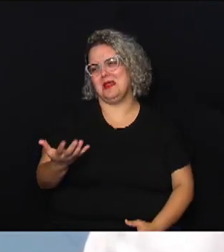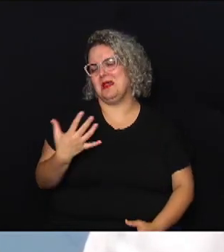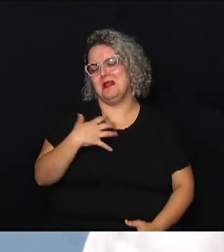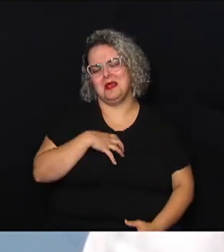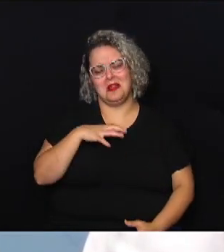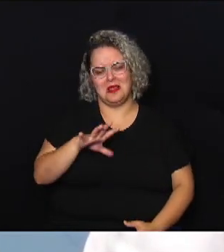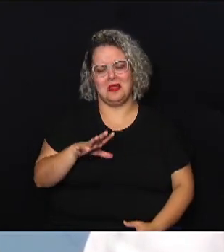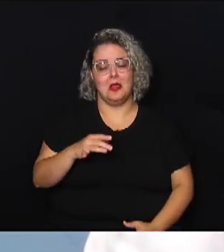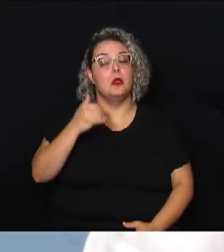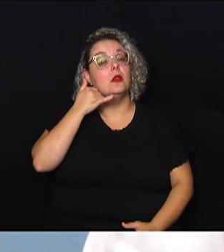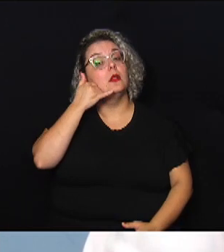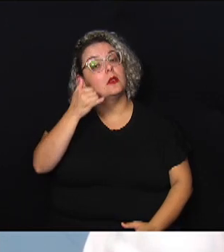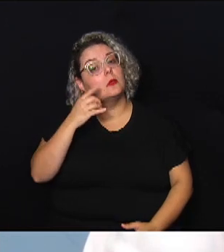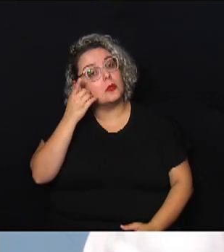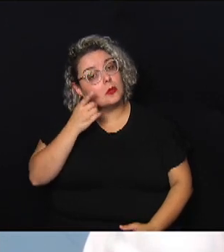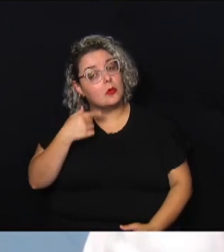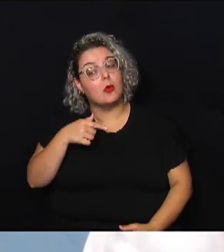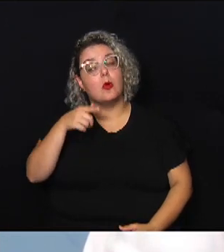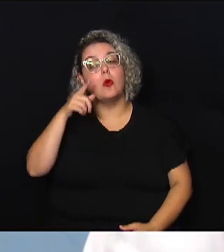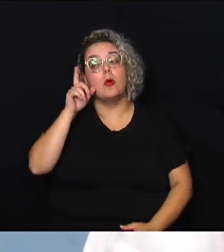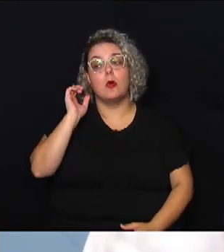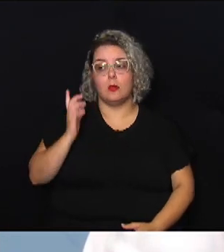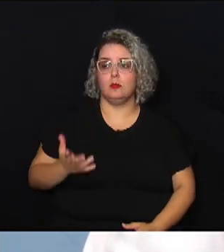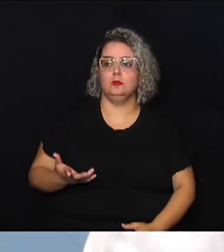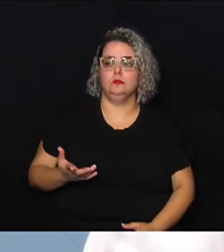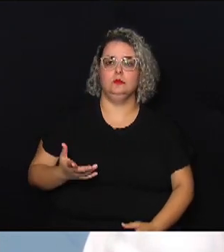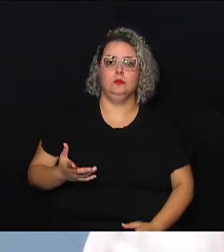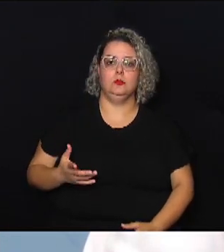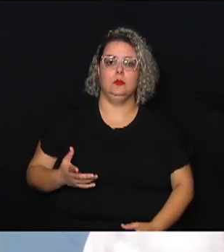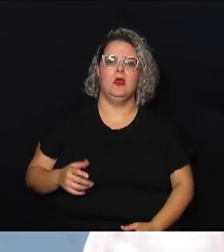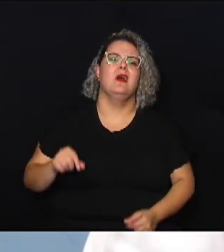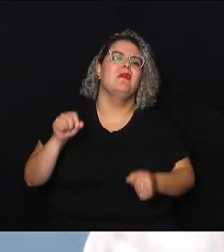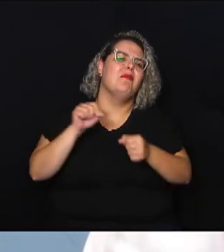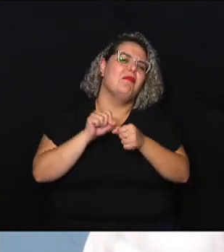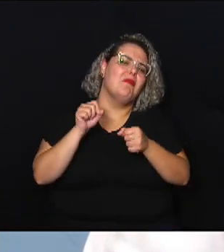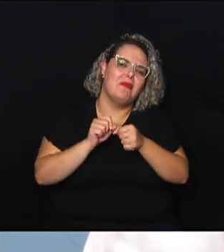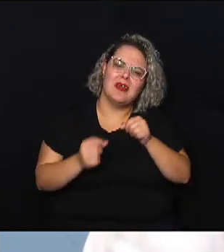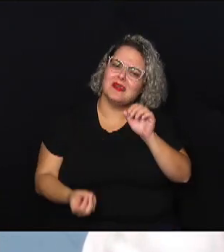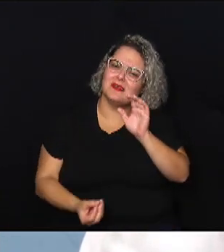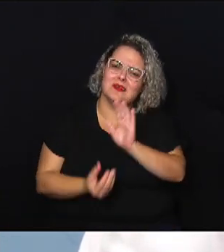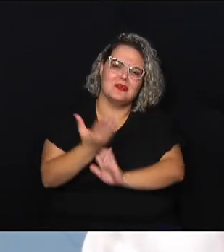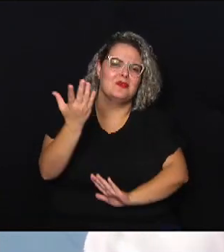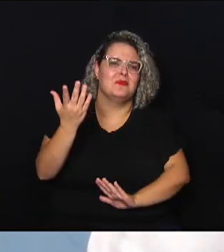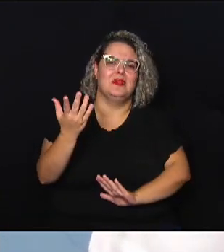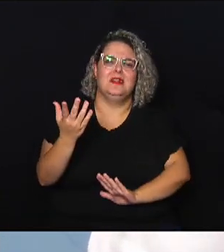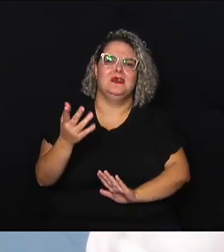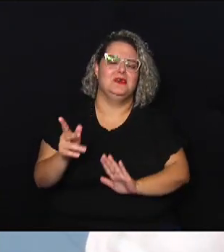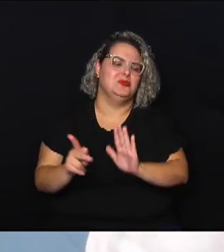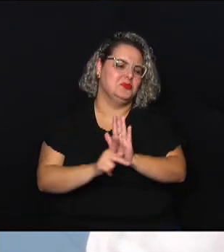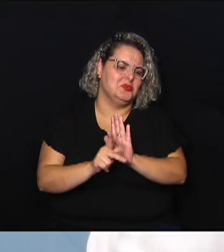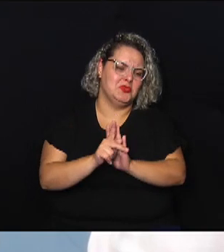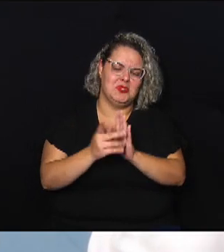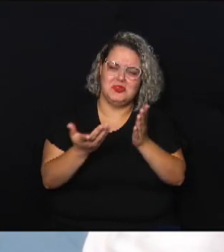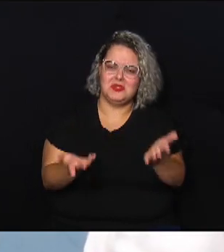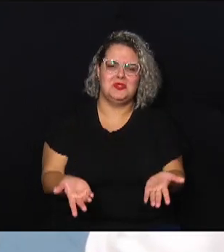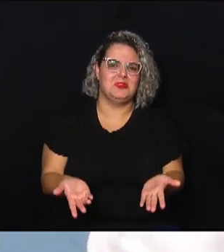deputado ontem falei faça um projeto criando uma lei de segurança nacional em